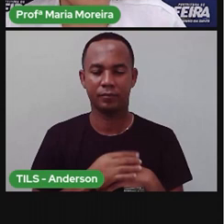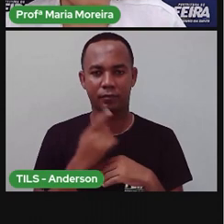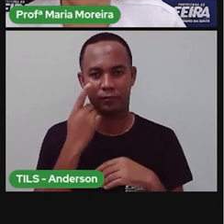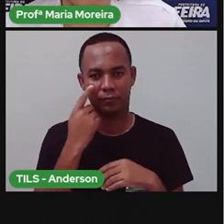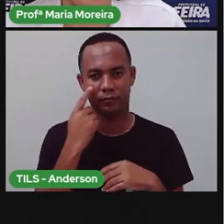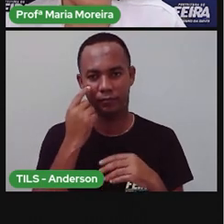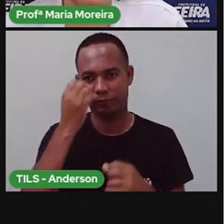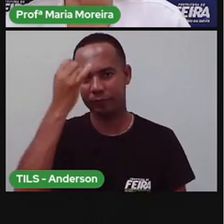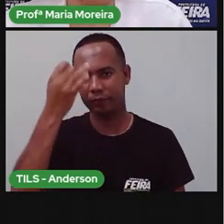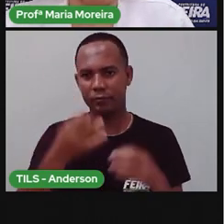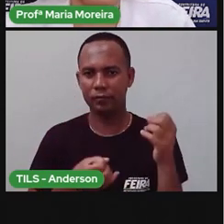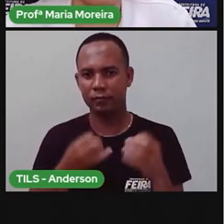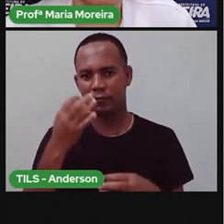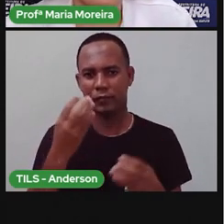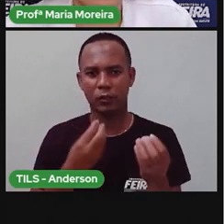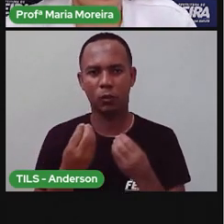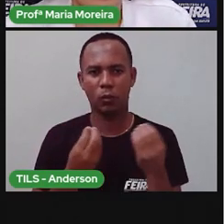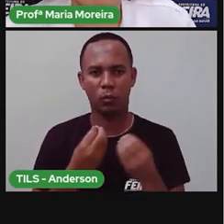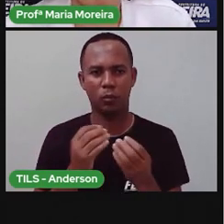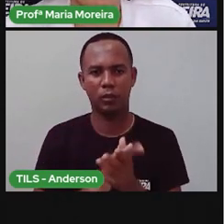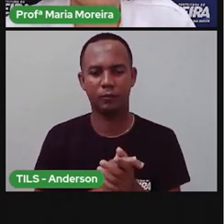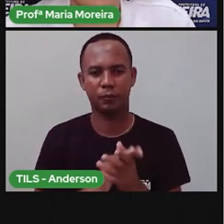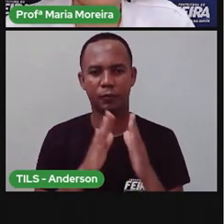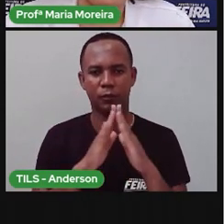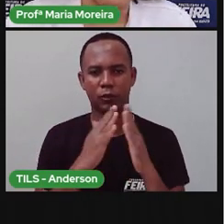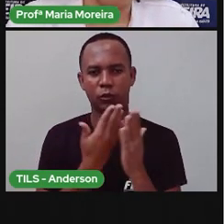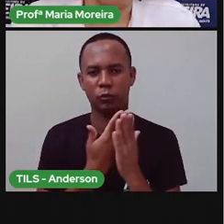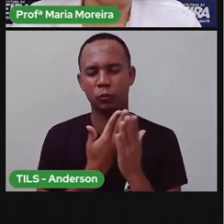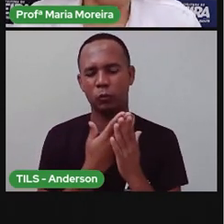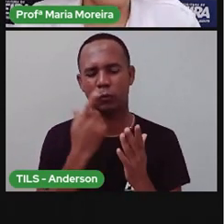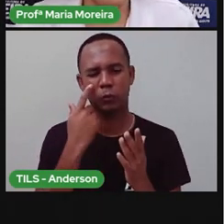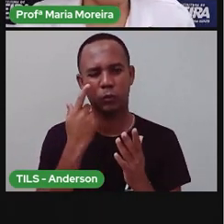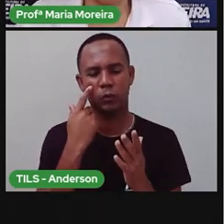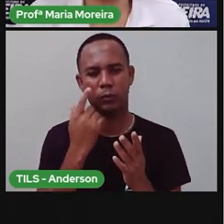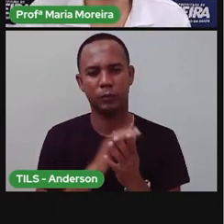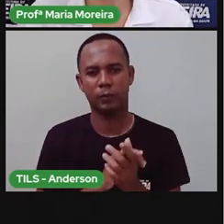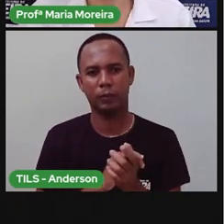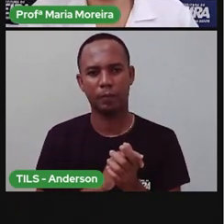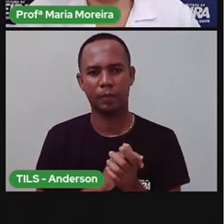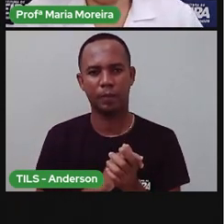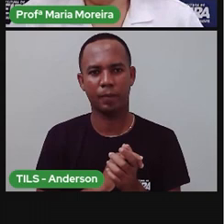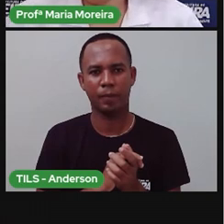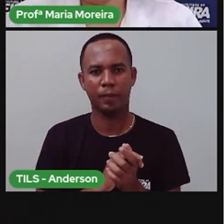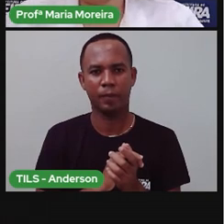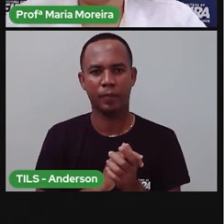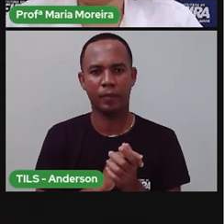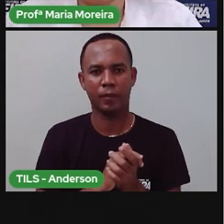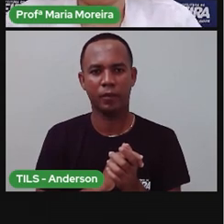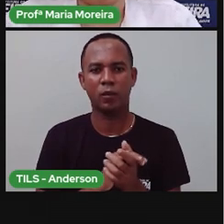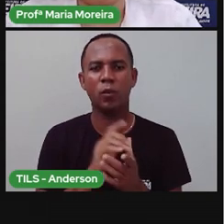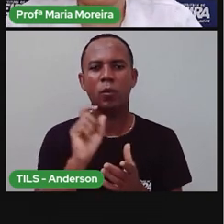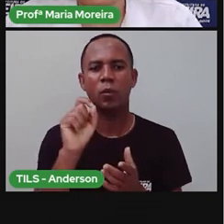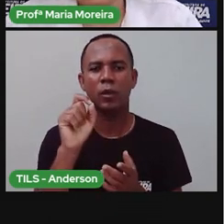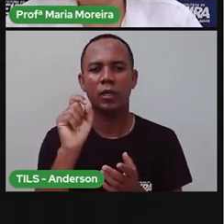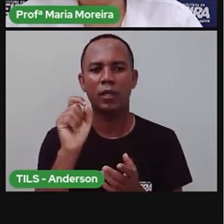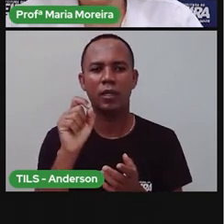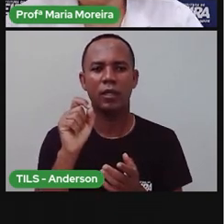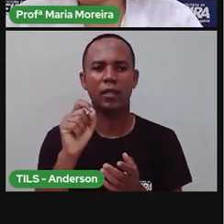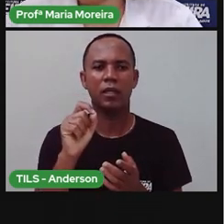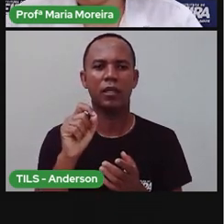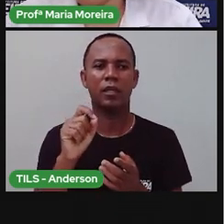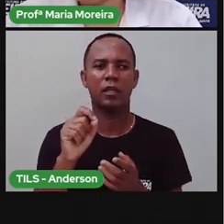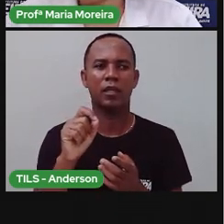isso aí no decorrer dessa aula, né? Bom, na ecologia, você sabe o que é ecologia?